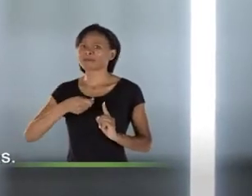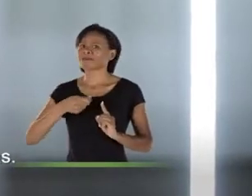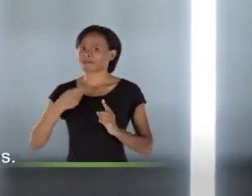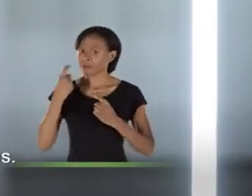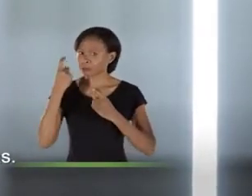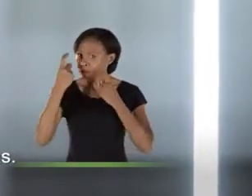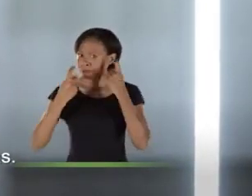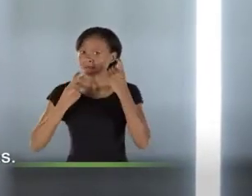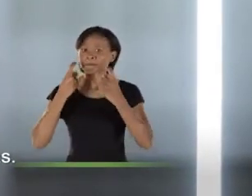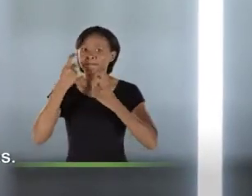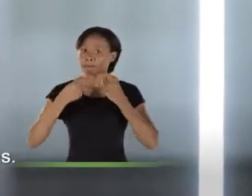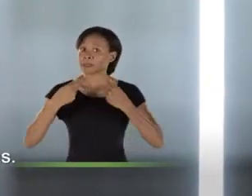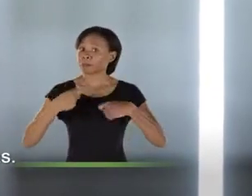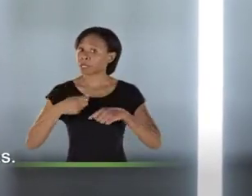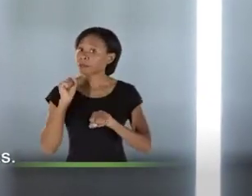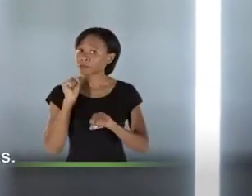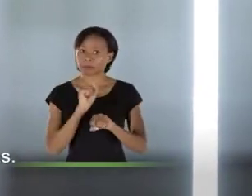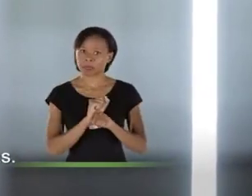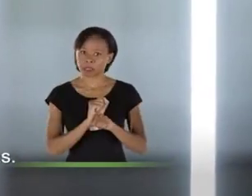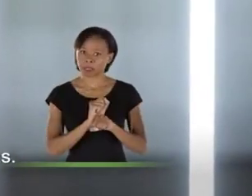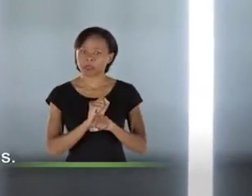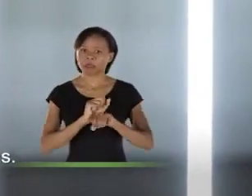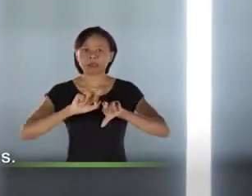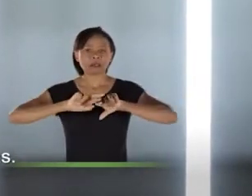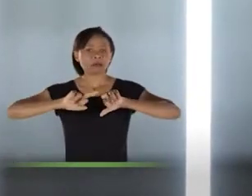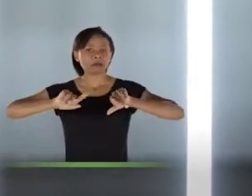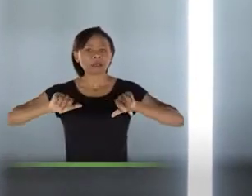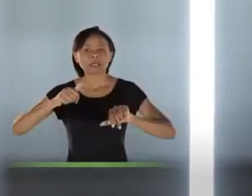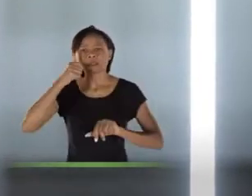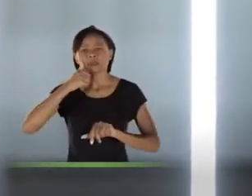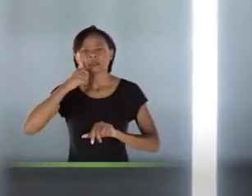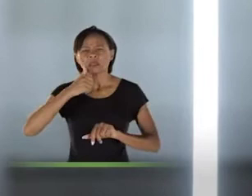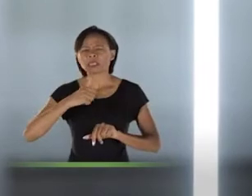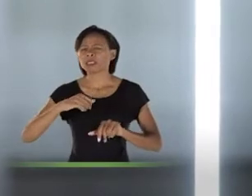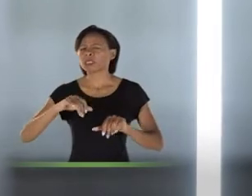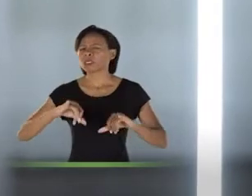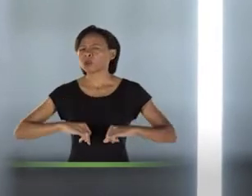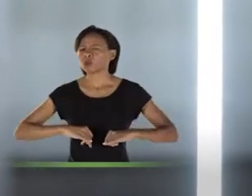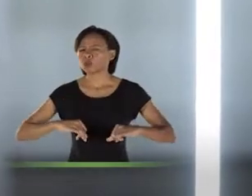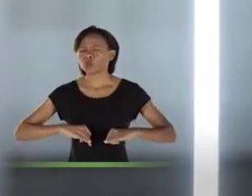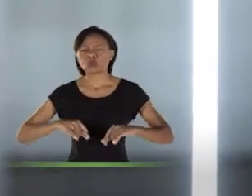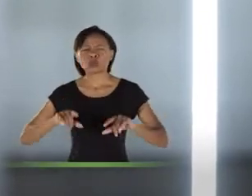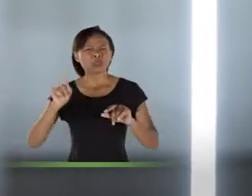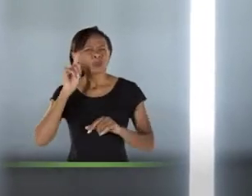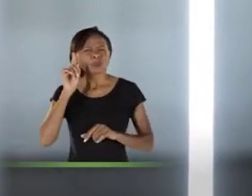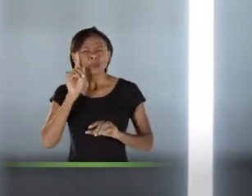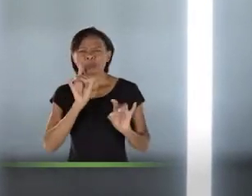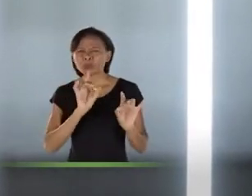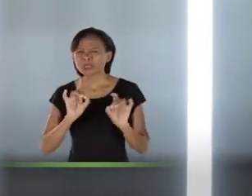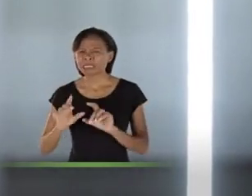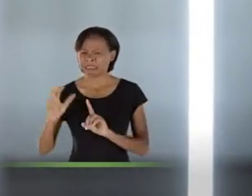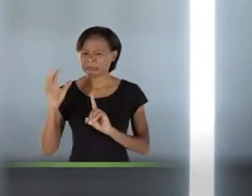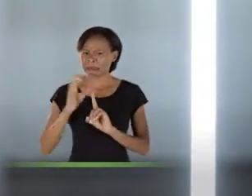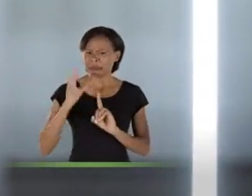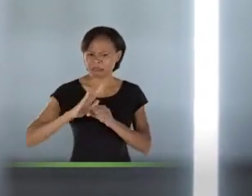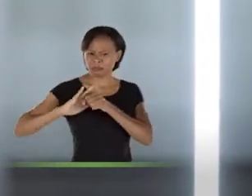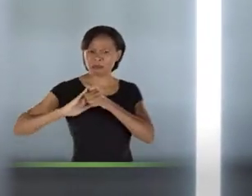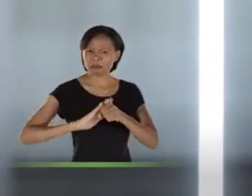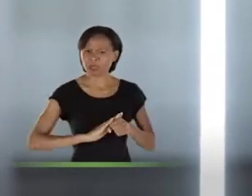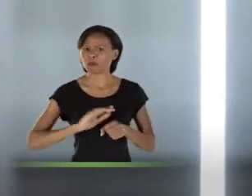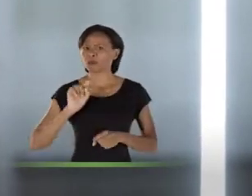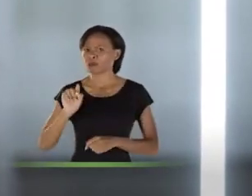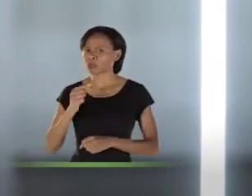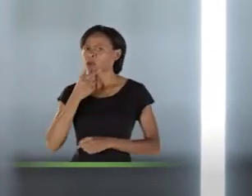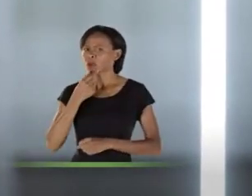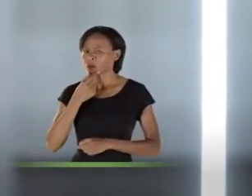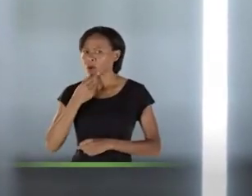questões muito graves e que precisam ser combatidas. Muitas mulheres sofrem agressões diárias. São humilhadas por seus